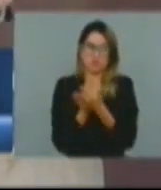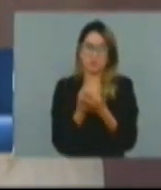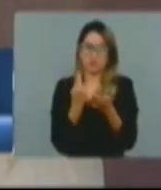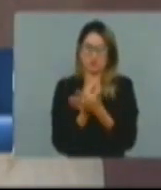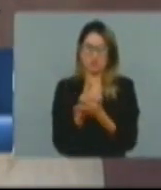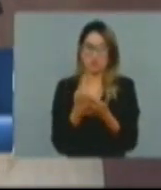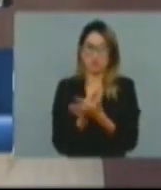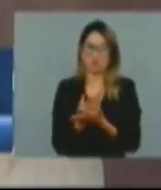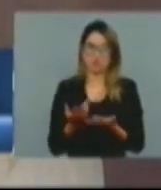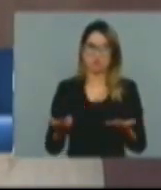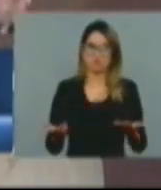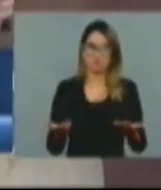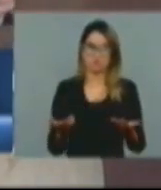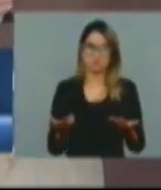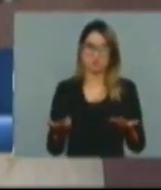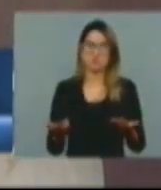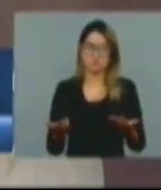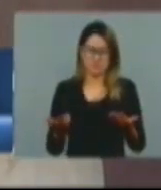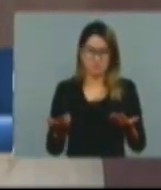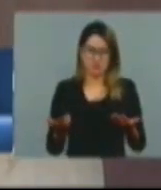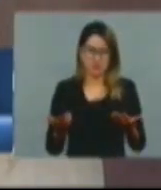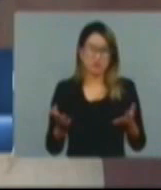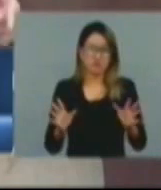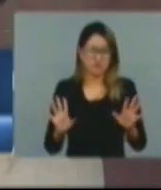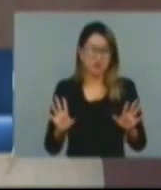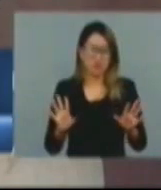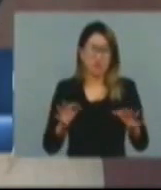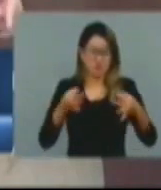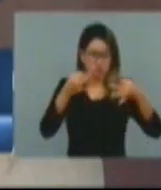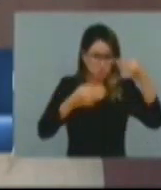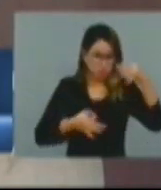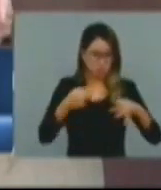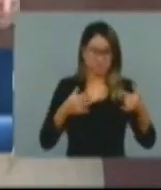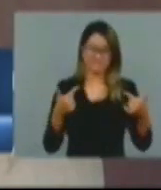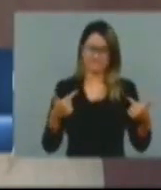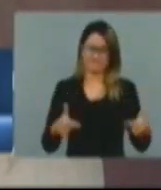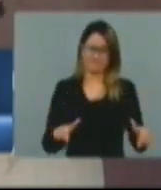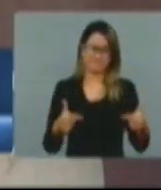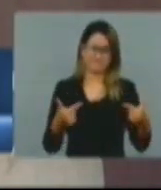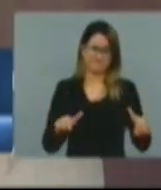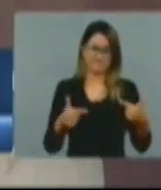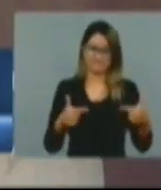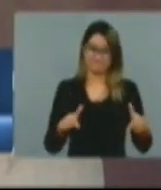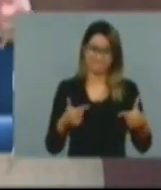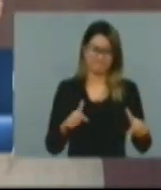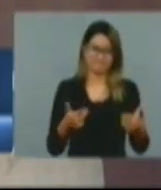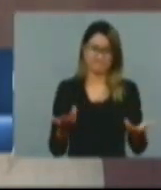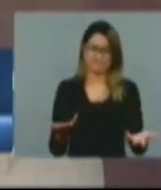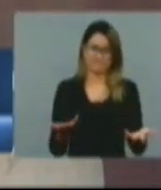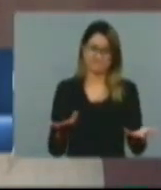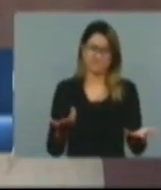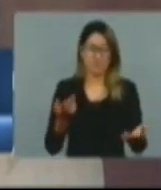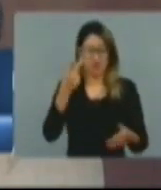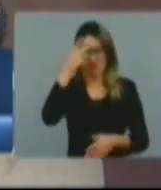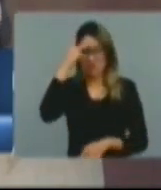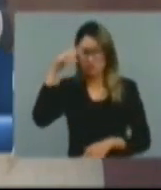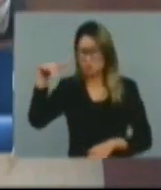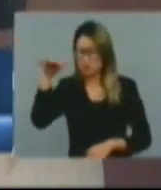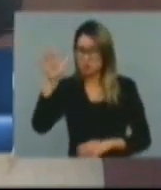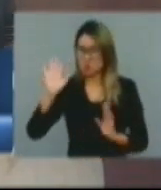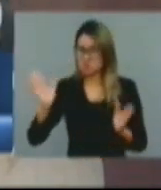socialmente injusto porque só vai apenar aqueles que historicamente são apenados